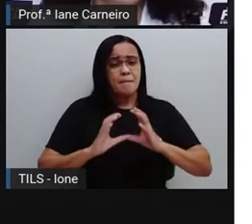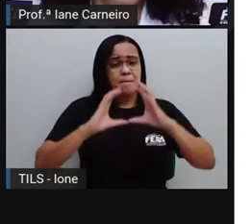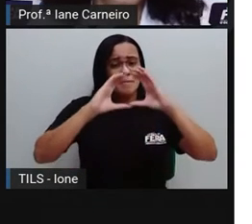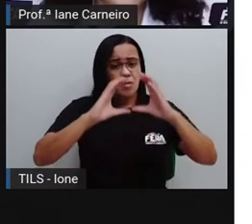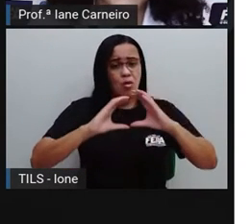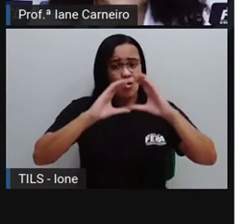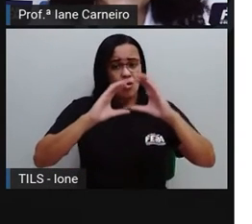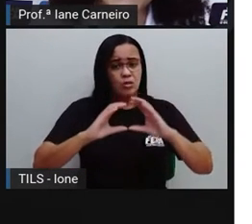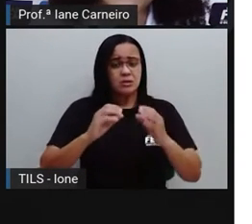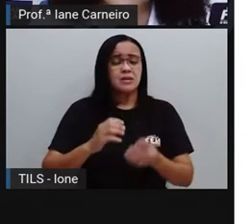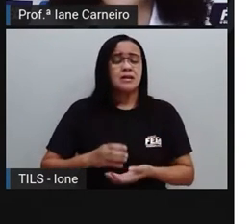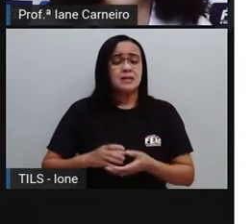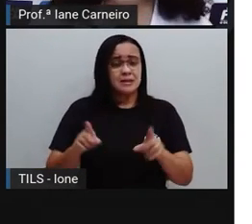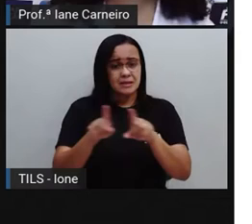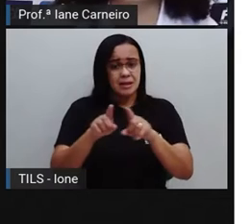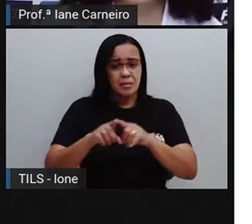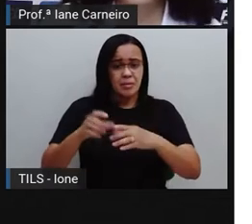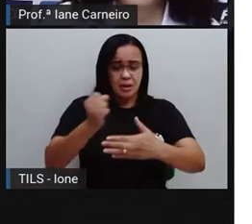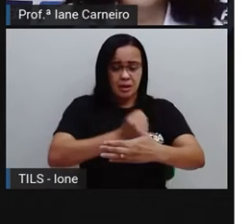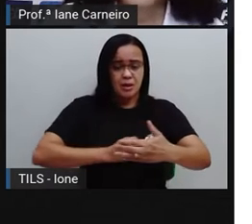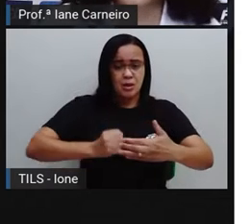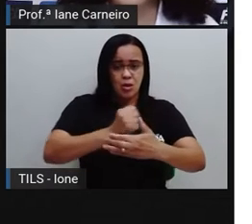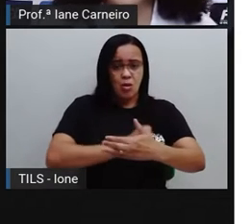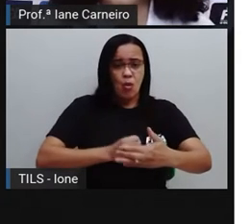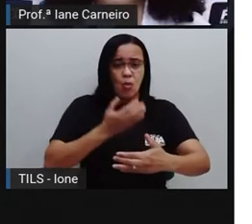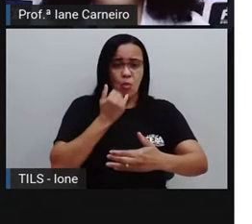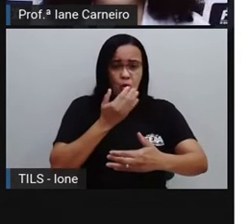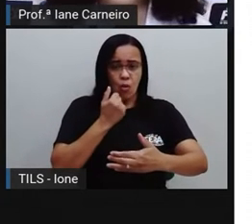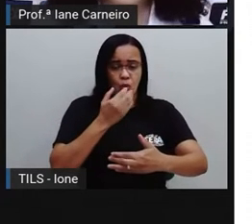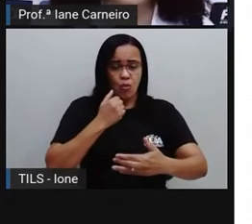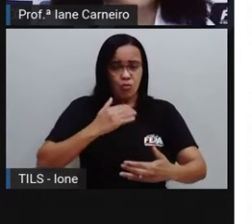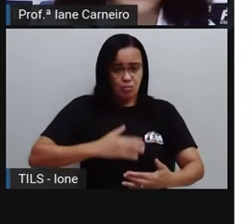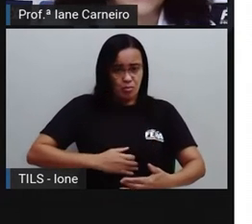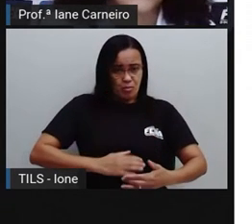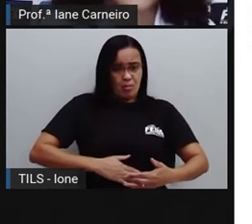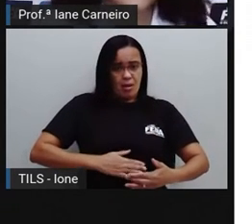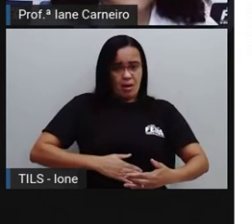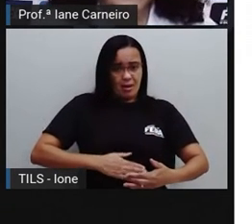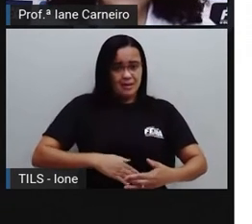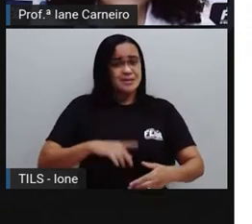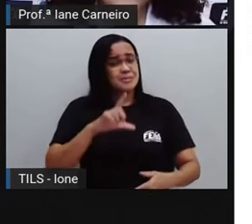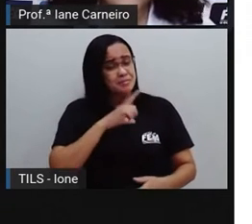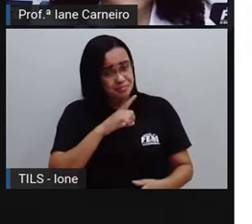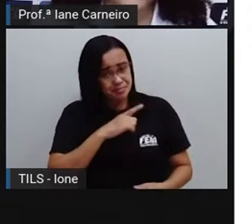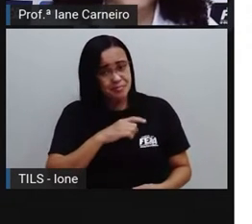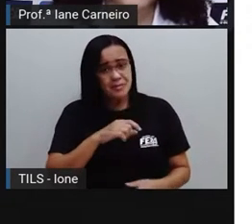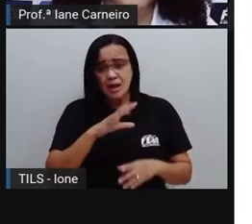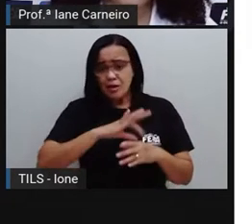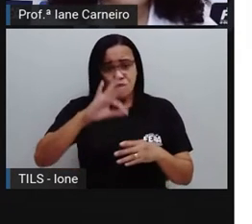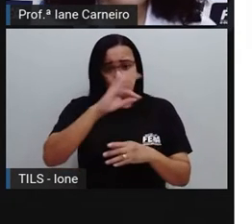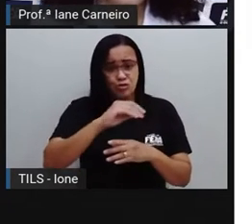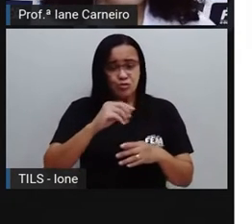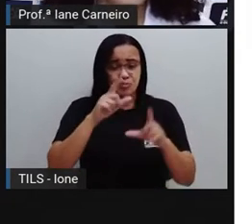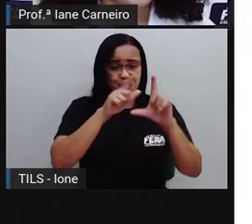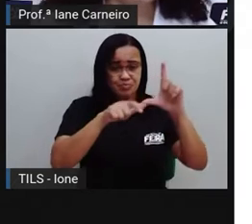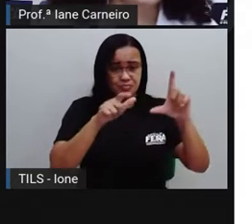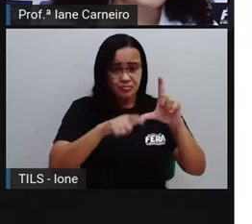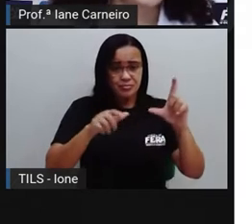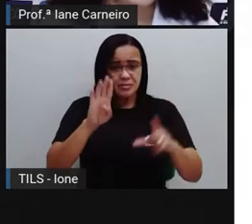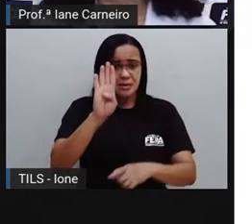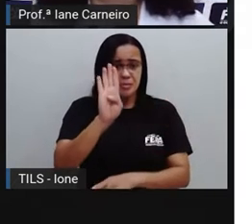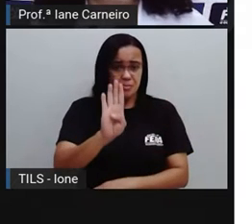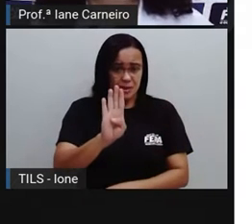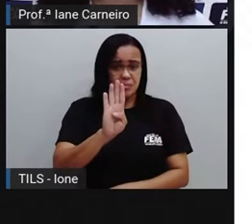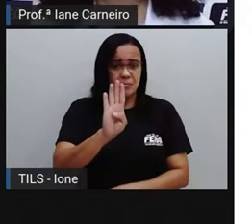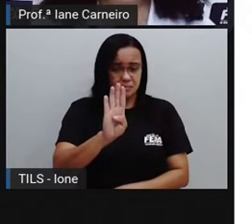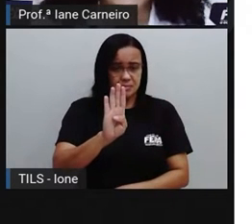e barriga, né? E aí, tem que prestar atenção para não trocar. Porque, às vezes, coloca, né, o P